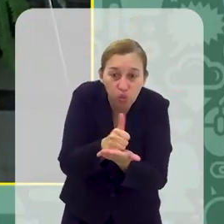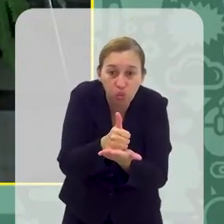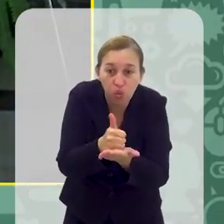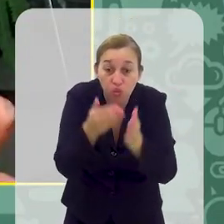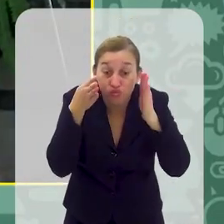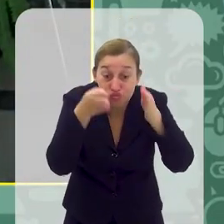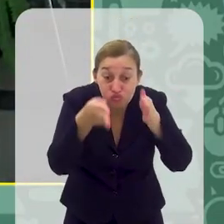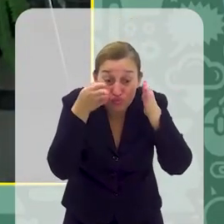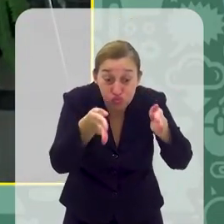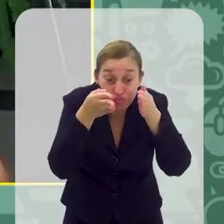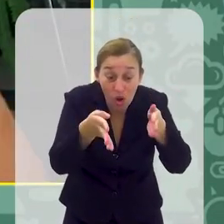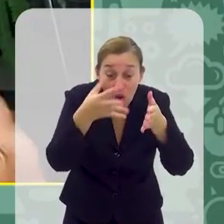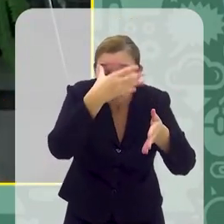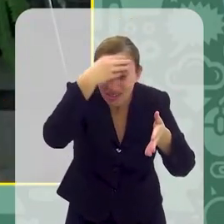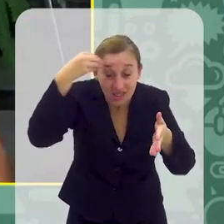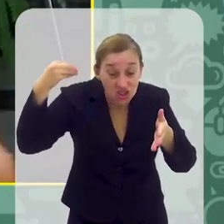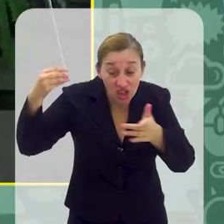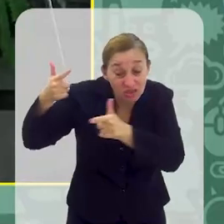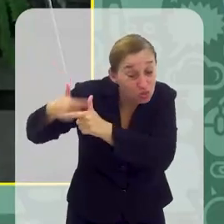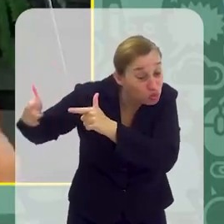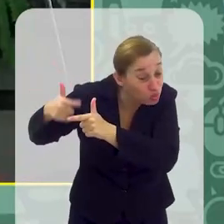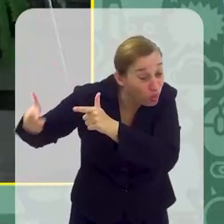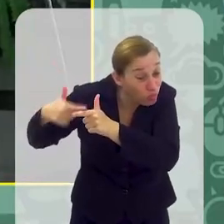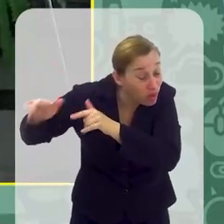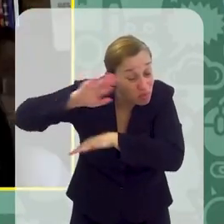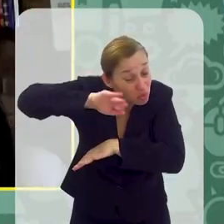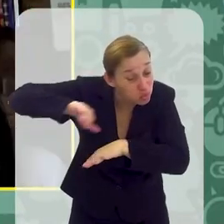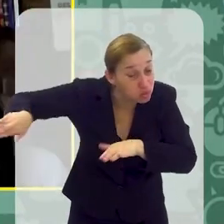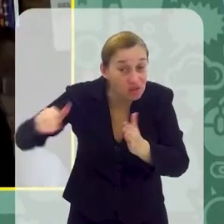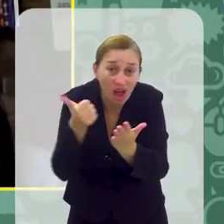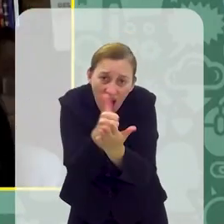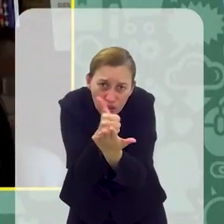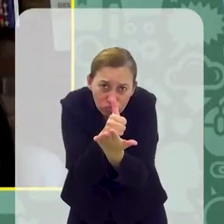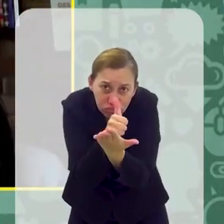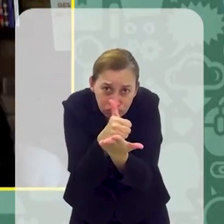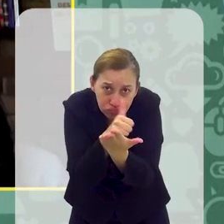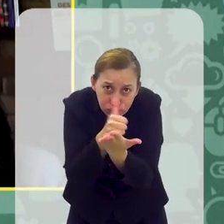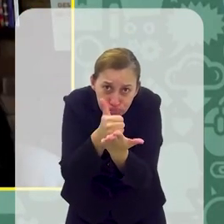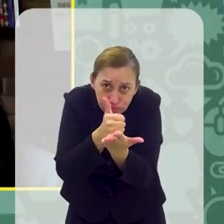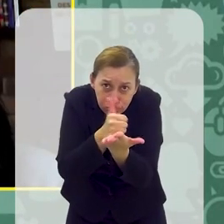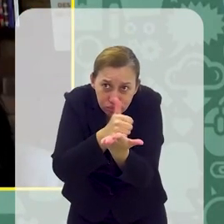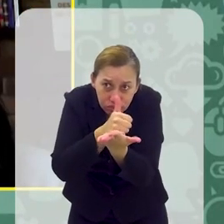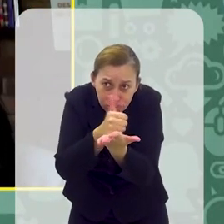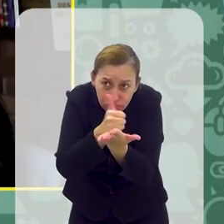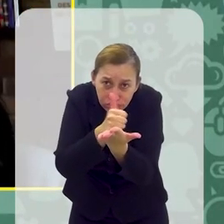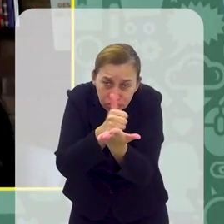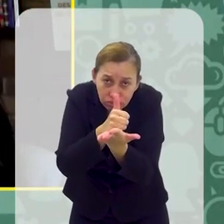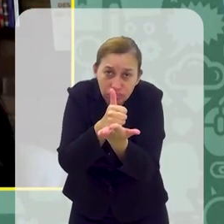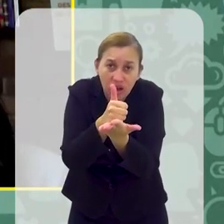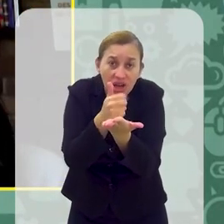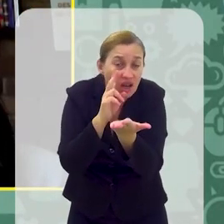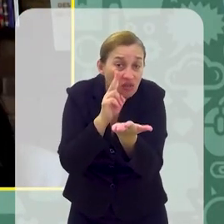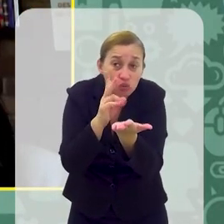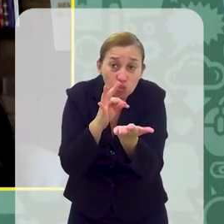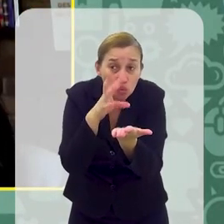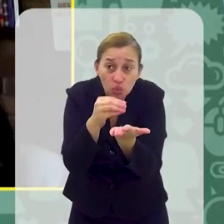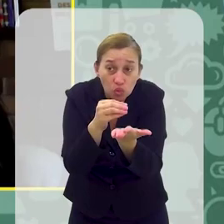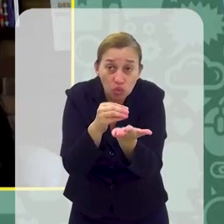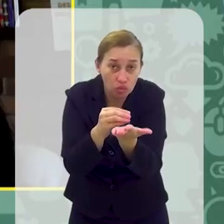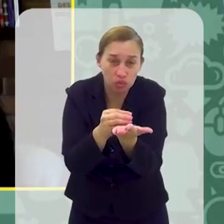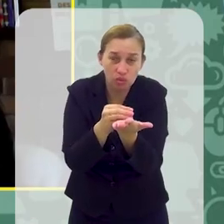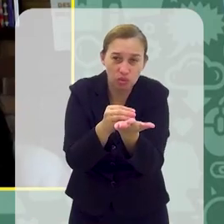nosso cérebro num outro lugar, você está vendo ali só as fotinho, ou o gatinho, ou o ponto explodindo, seja lá o que for, e não está